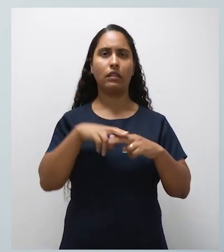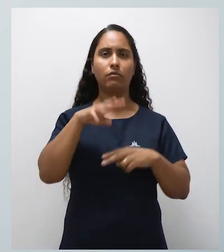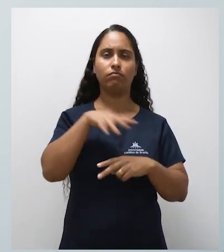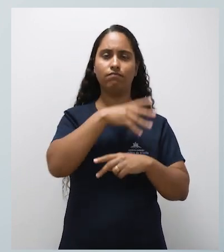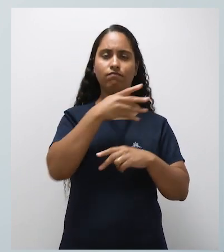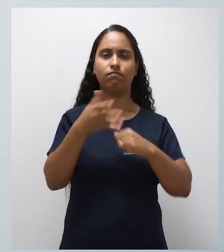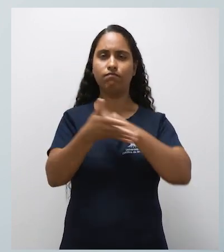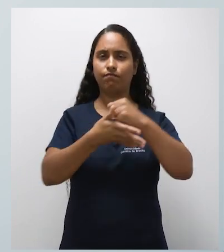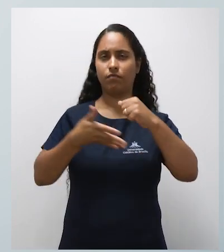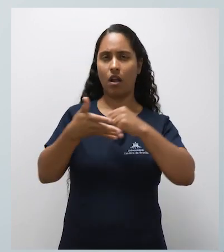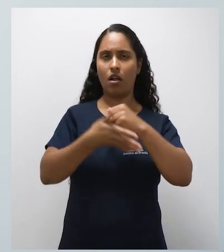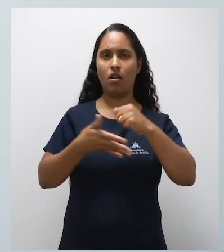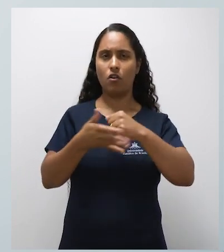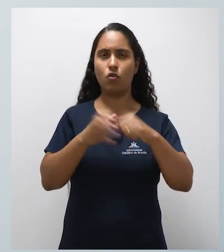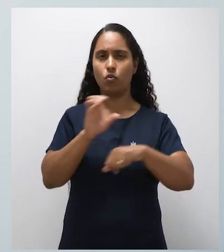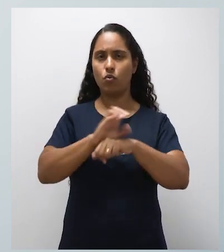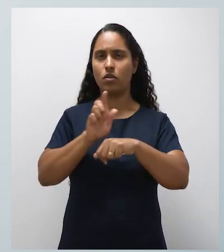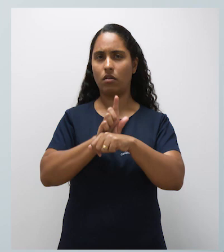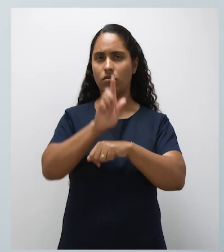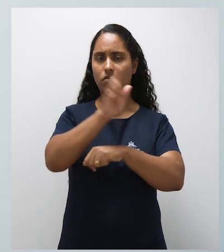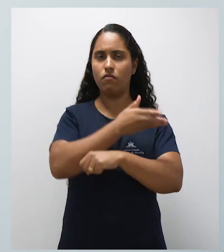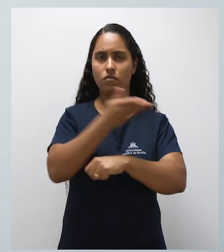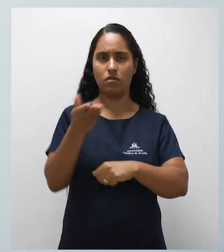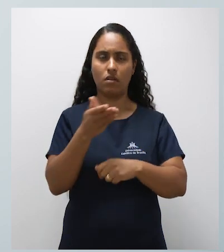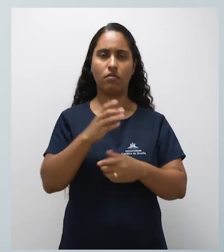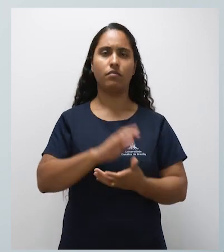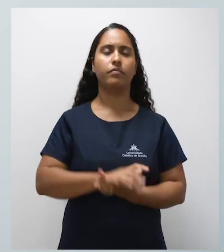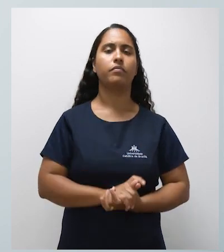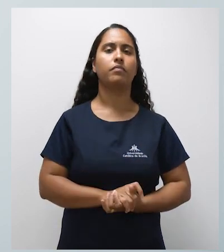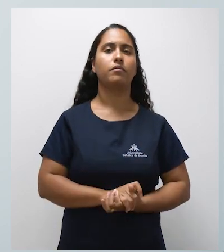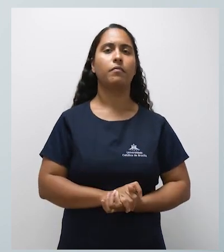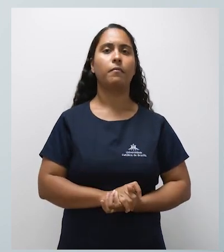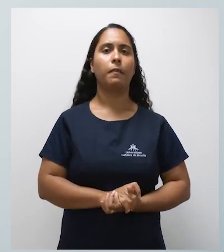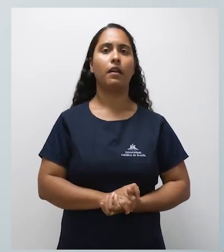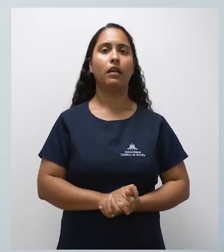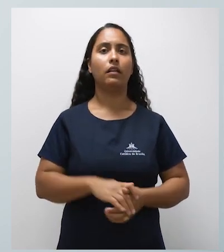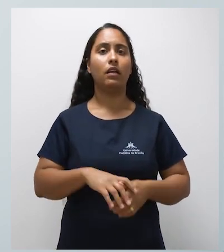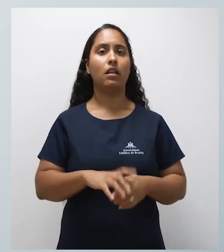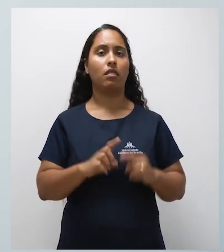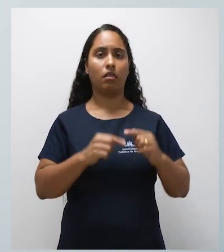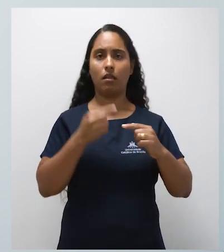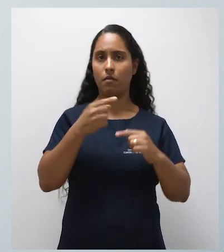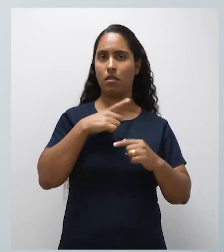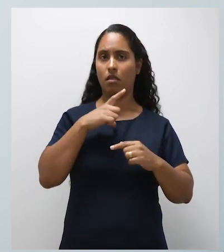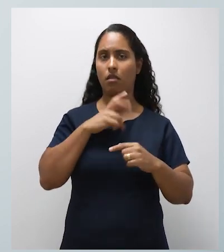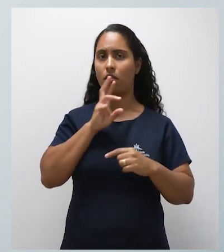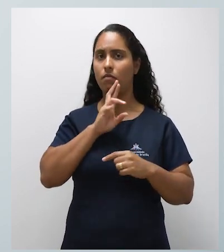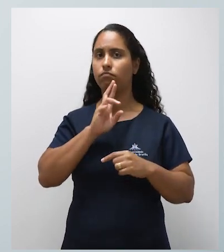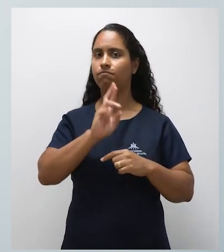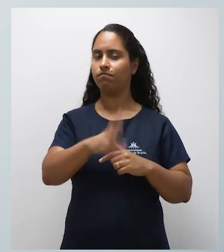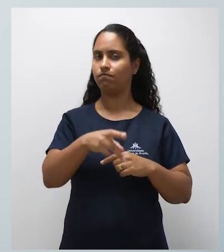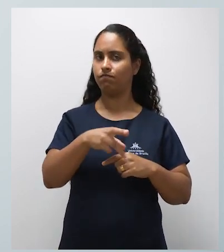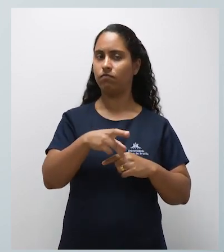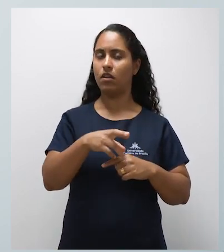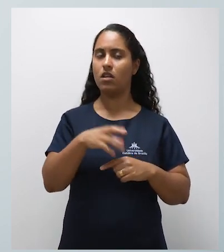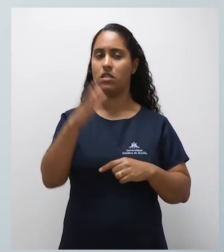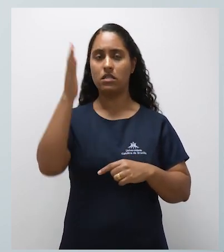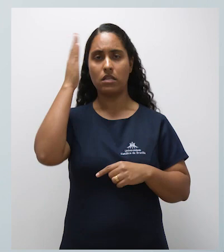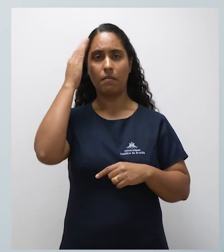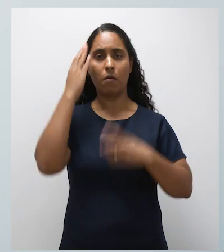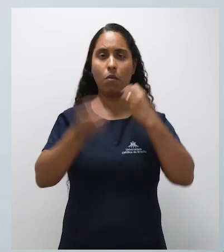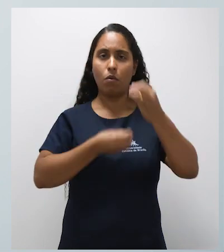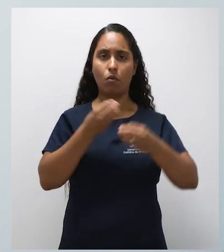previstos nas diretrizes curriculares do curso de graduação que vocês estão concluindo. Os